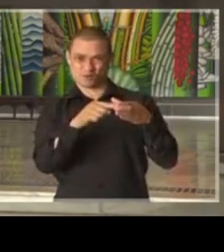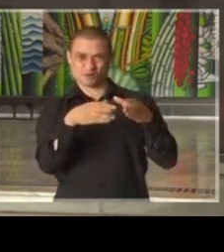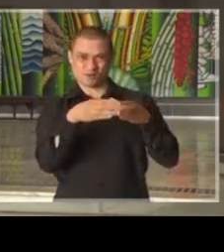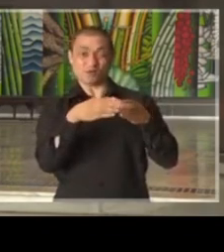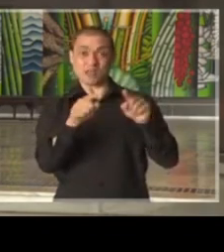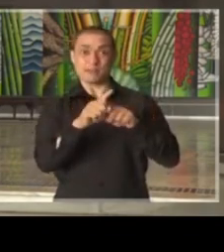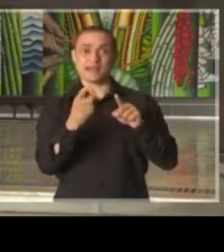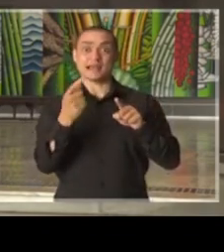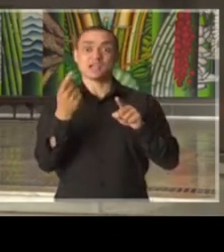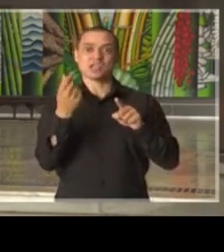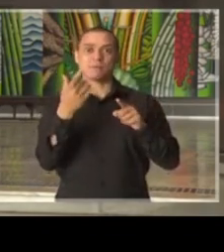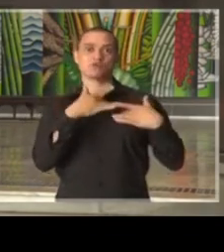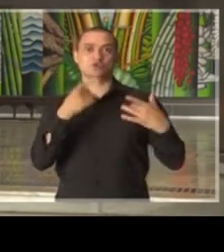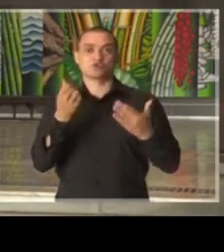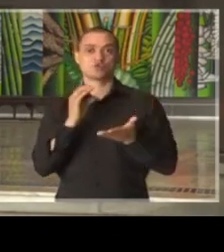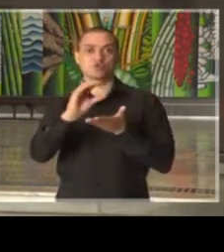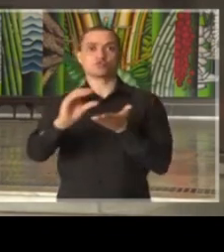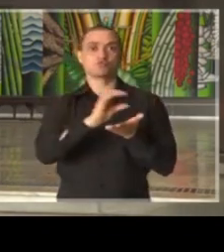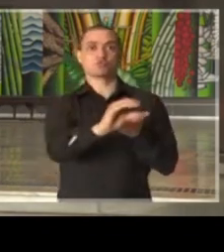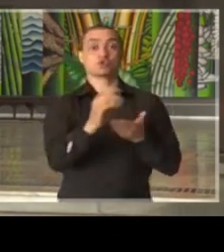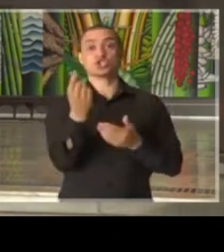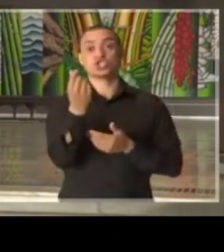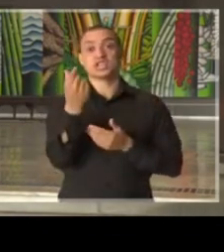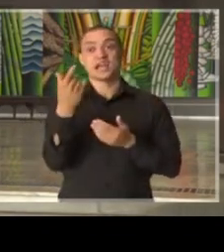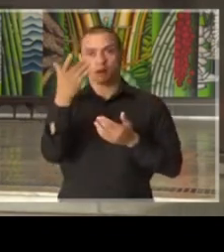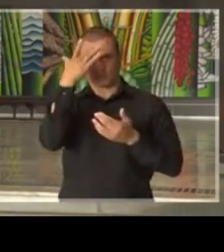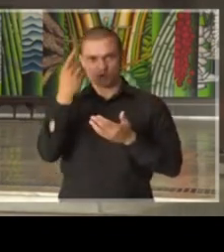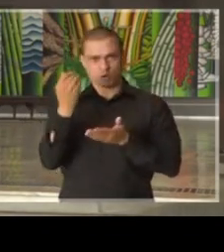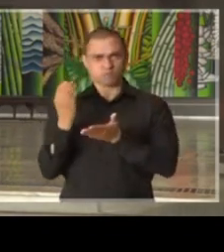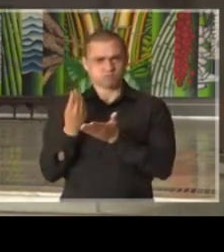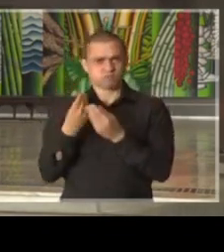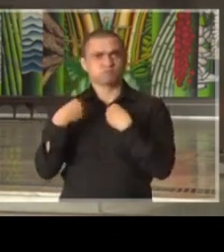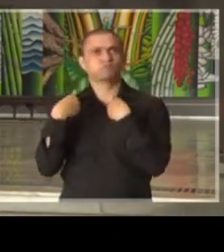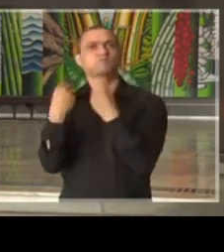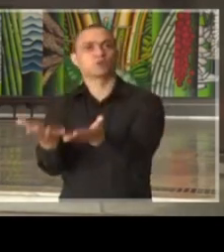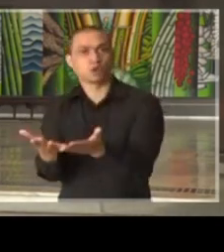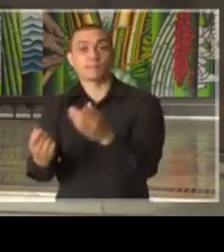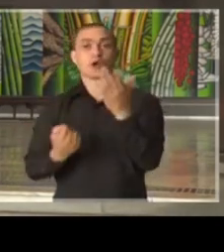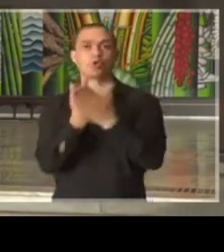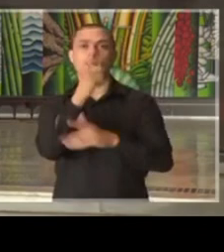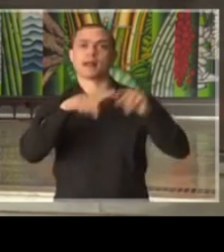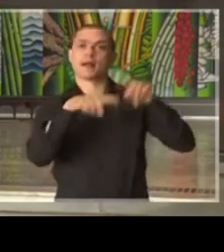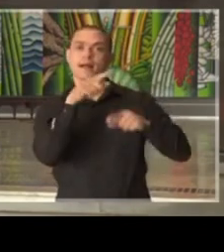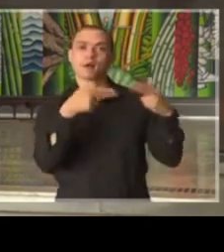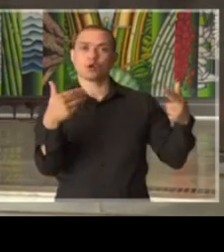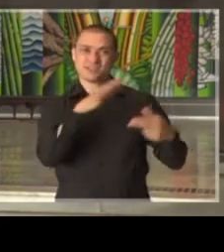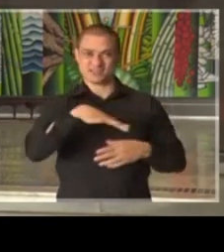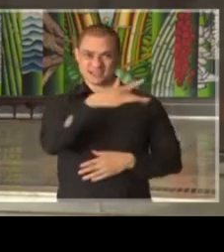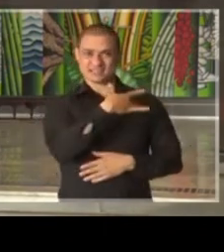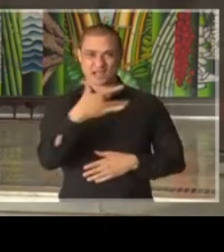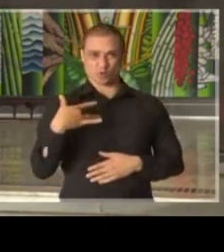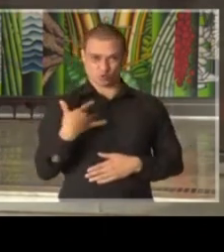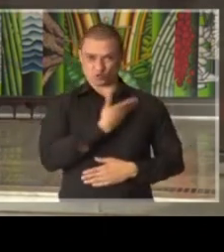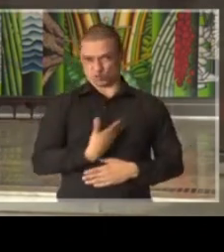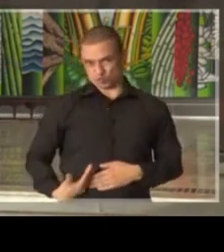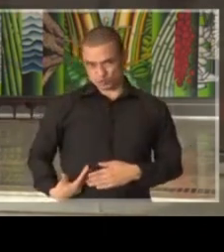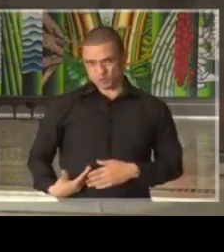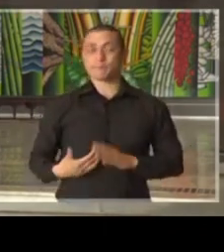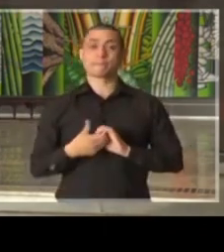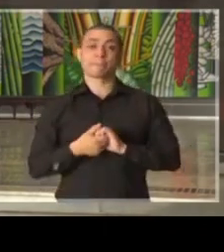doações em dinheiro para aquisição de equipamentos e insumos para a área pública